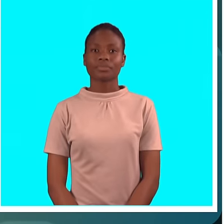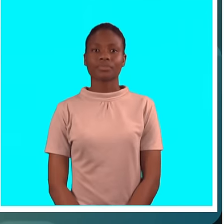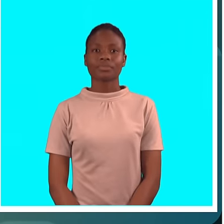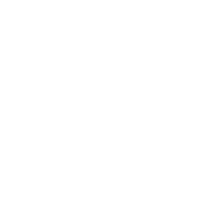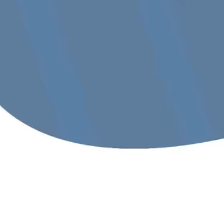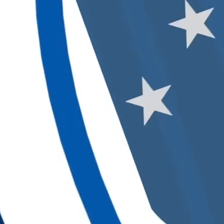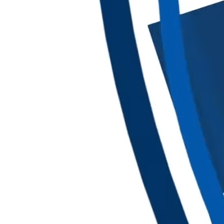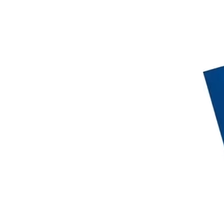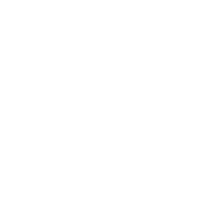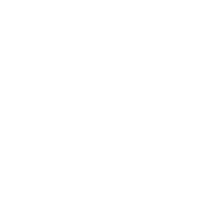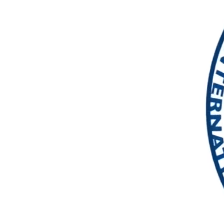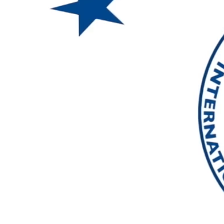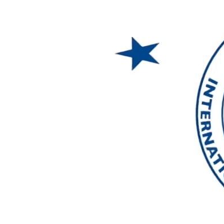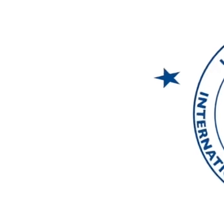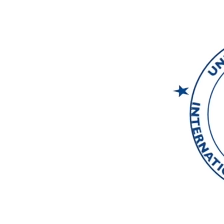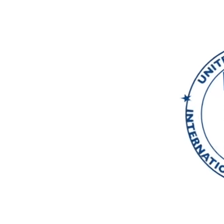Gabão.